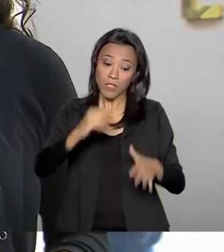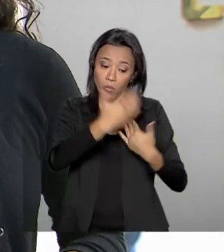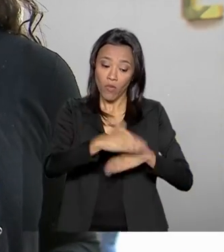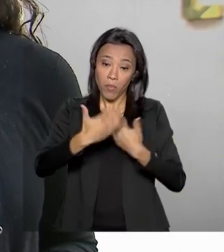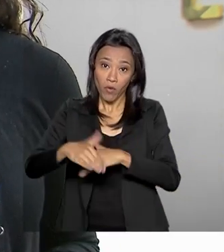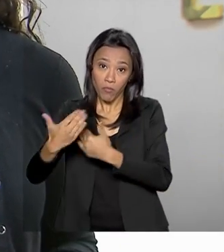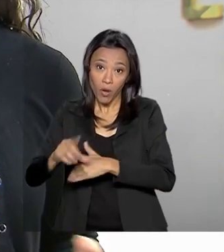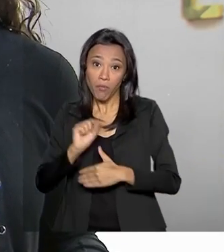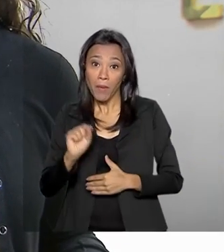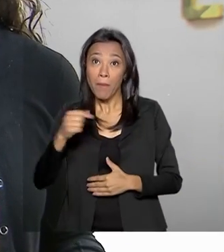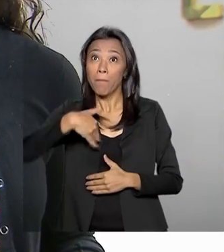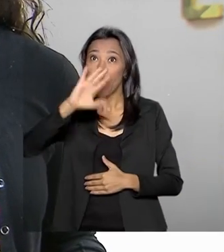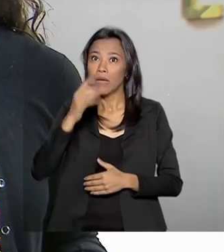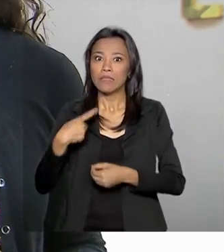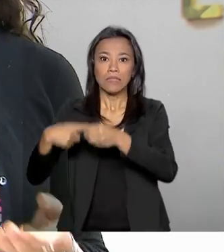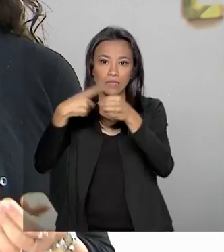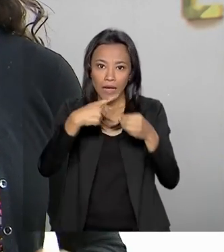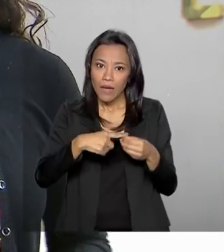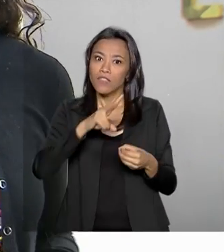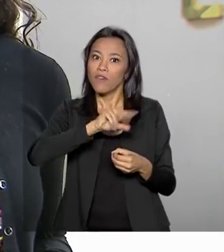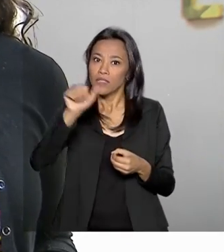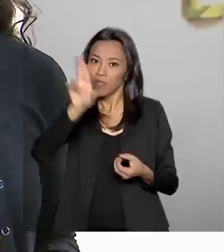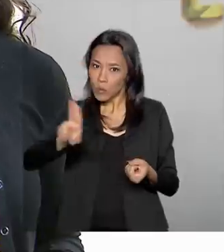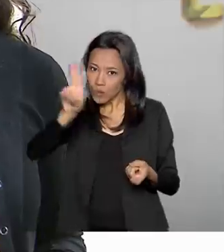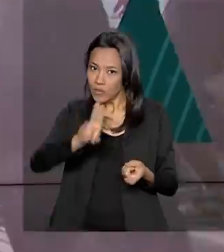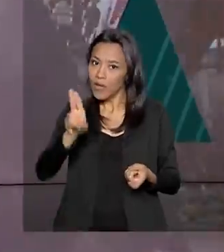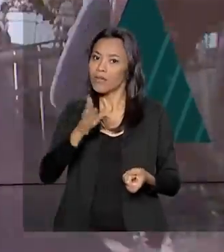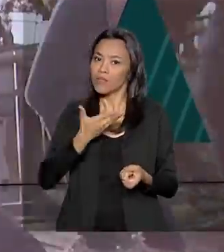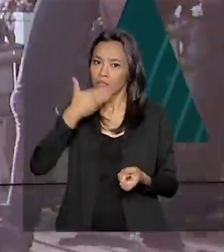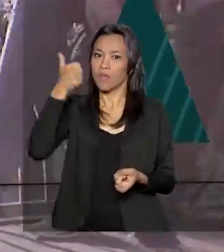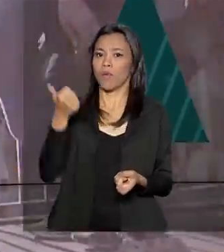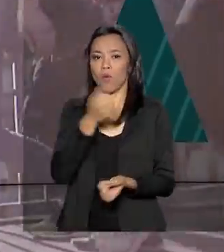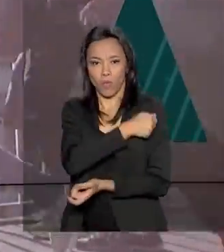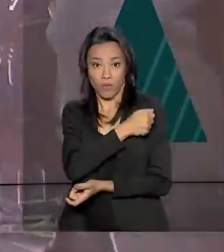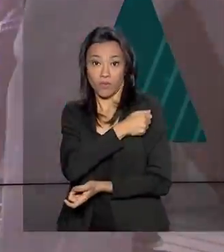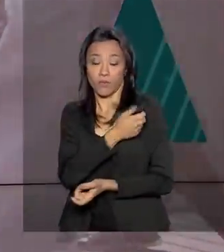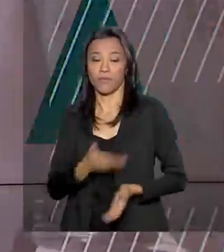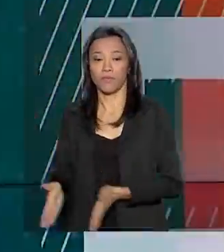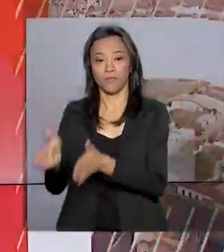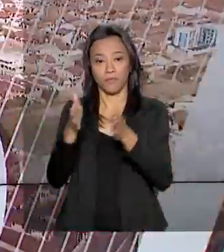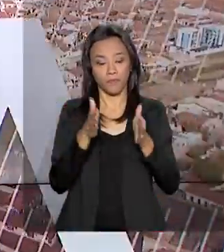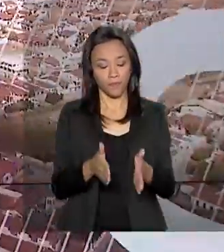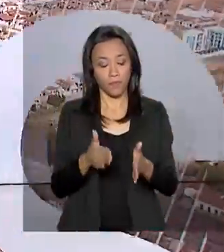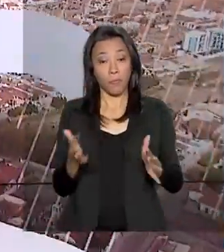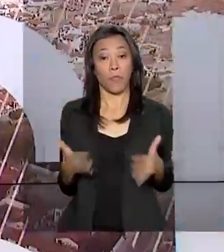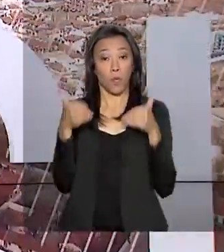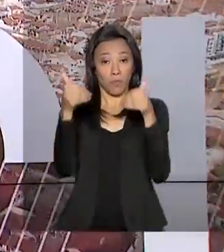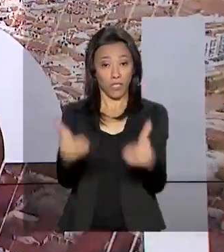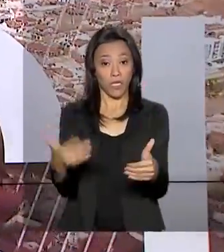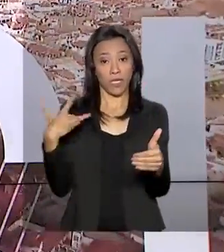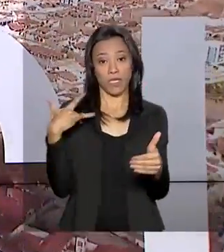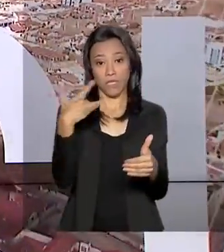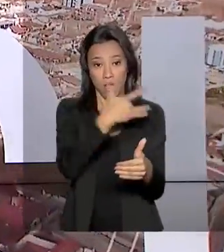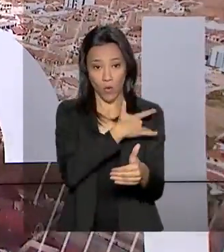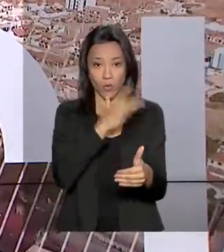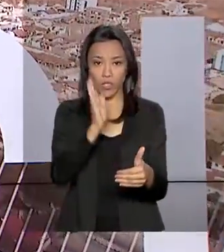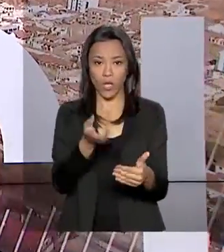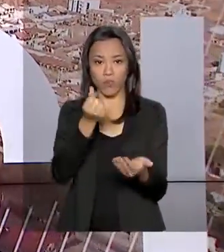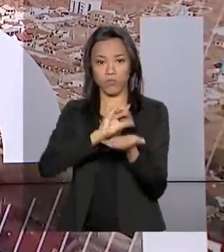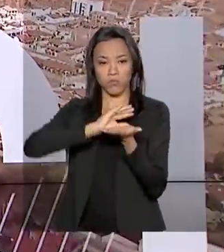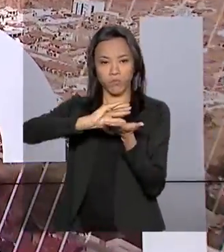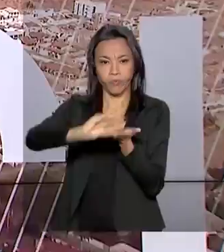receber o exame, dando opção ao aluno. O Ministério da Saúde anunciou investimentos de